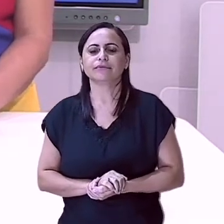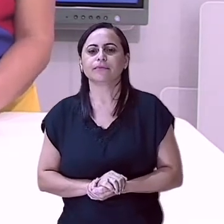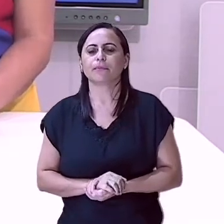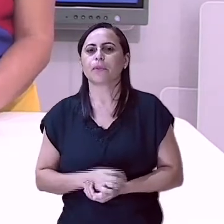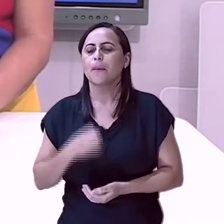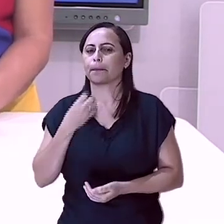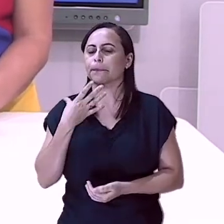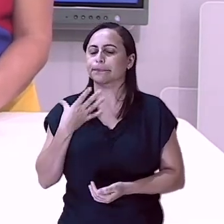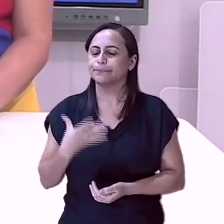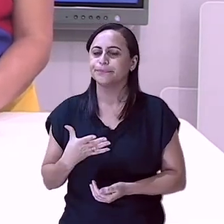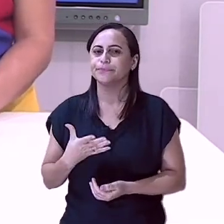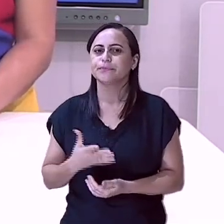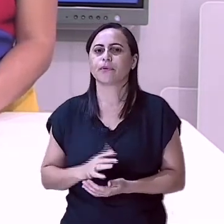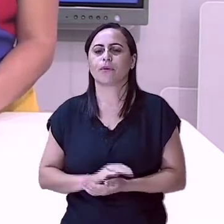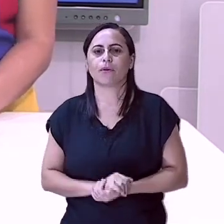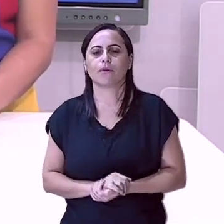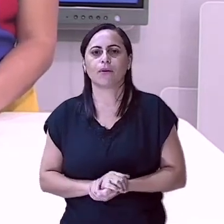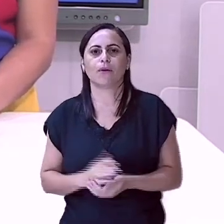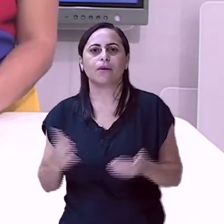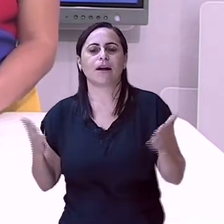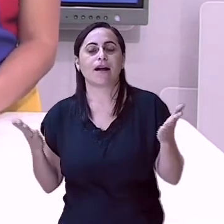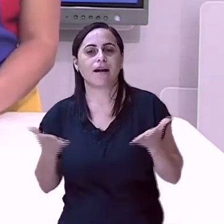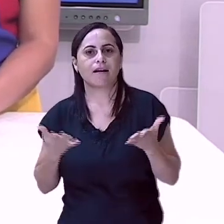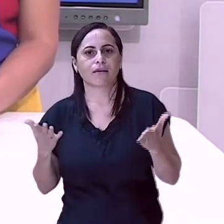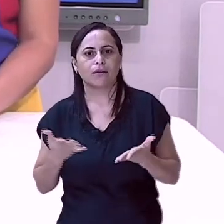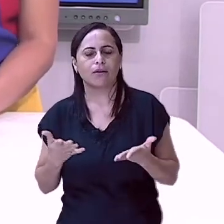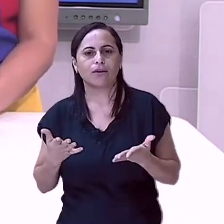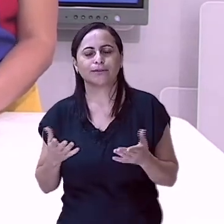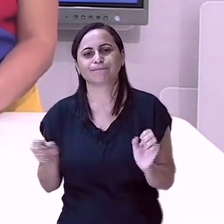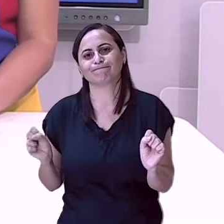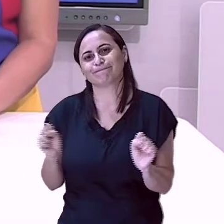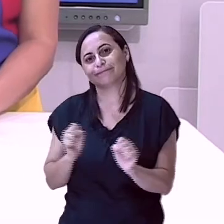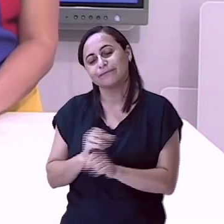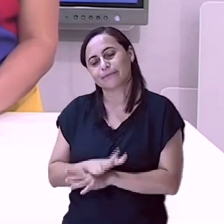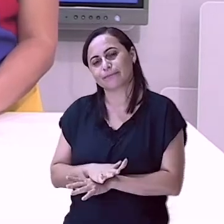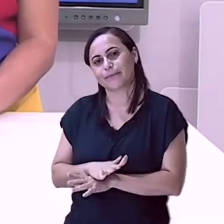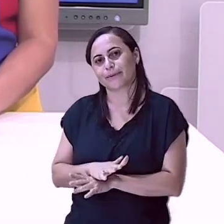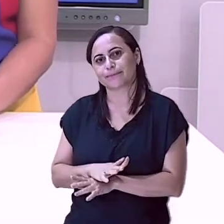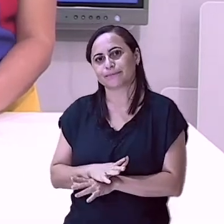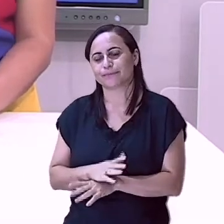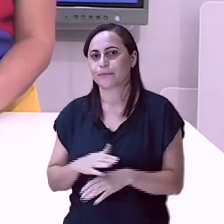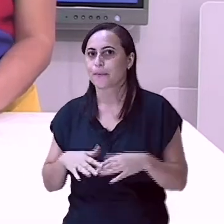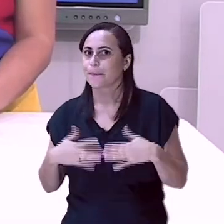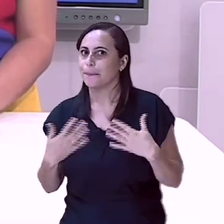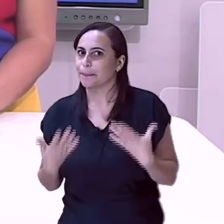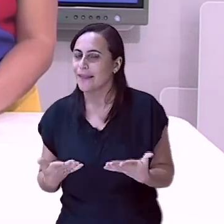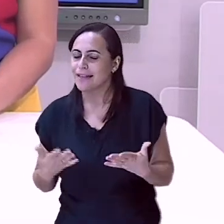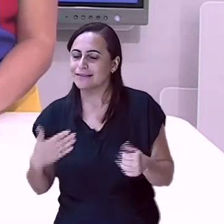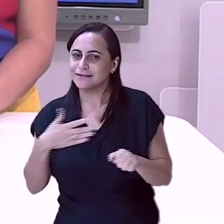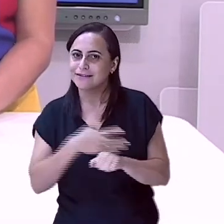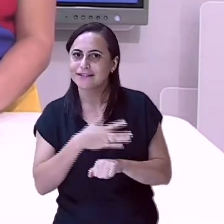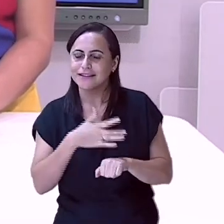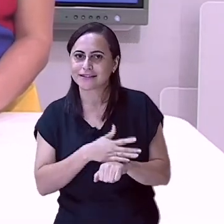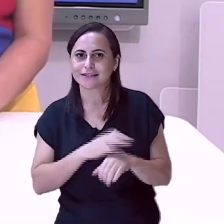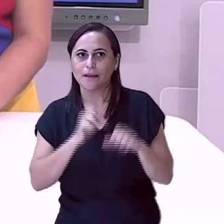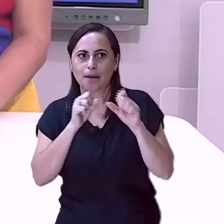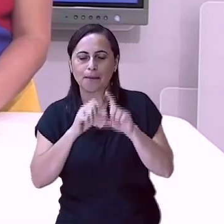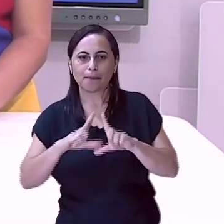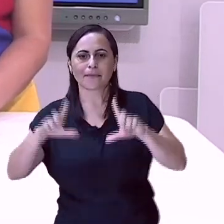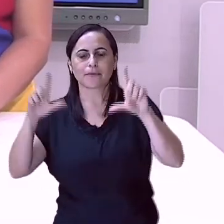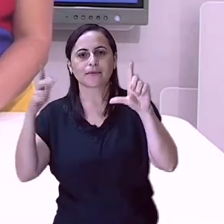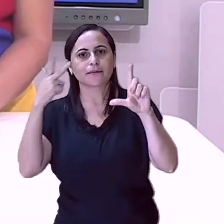Muito bom esse momento. E olha, nosso tempo acabou. Mas para acessar a nossa plataforma SmetGV,